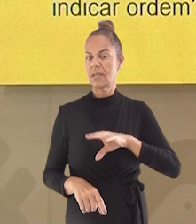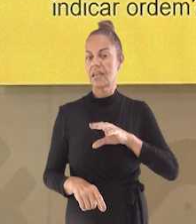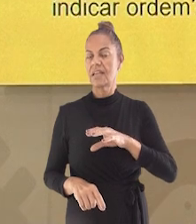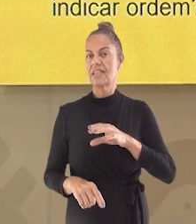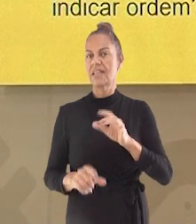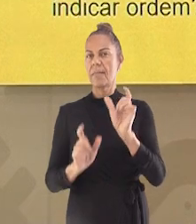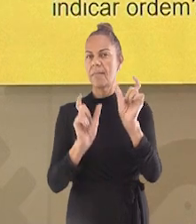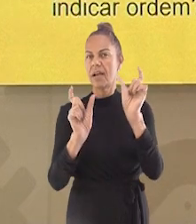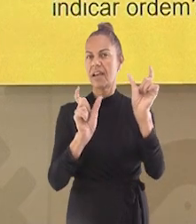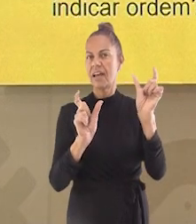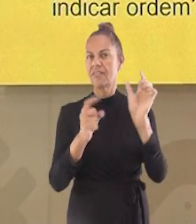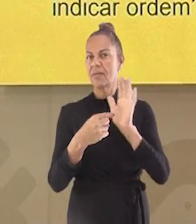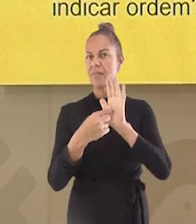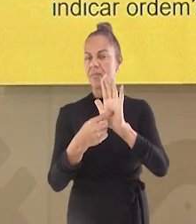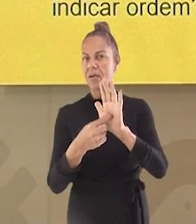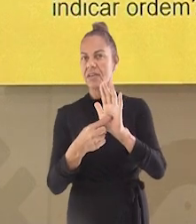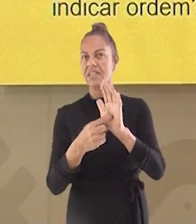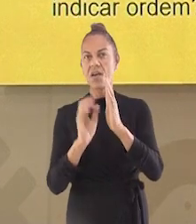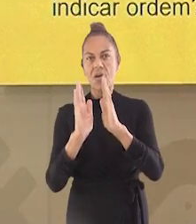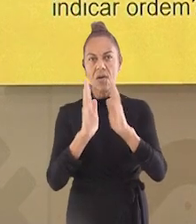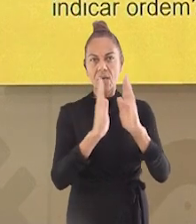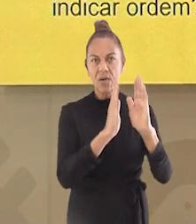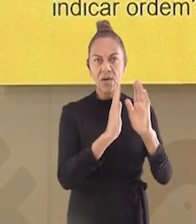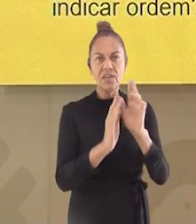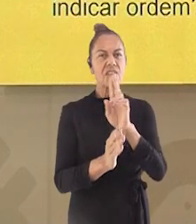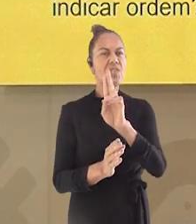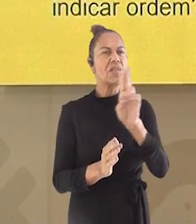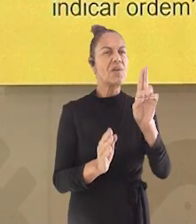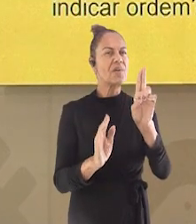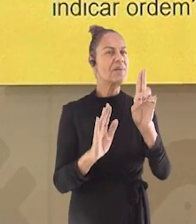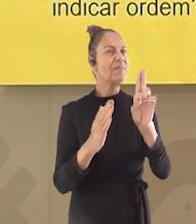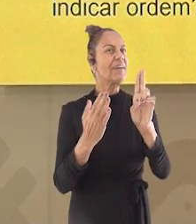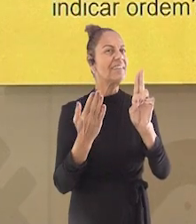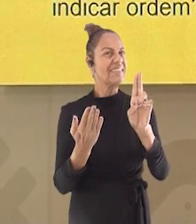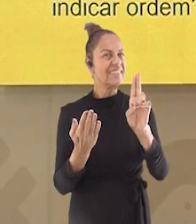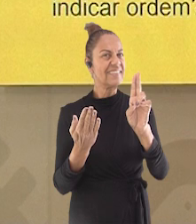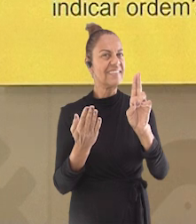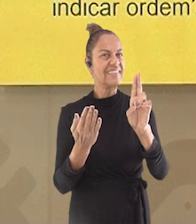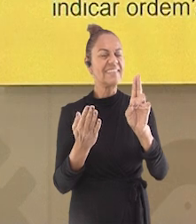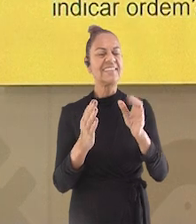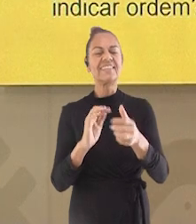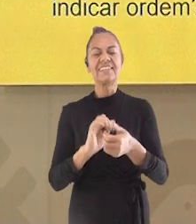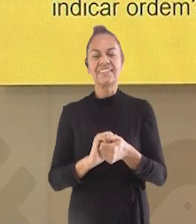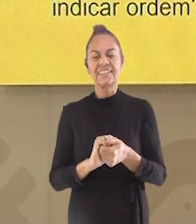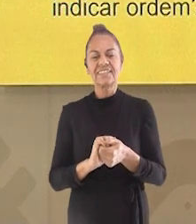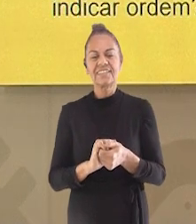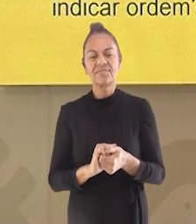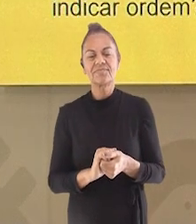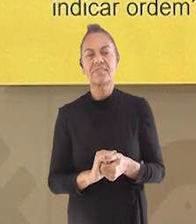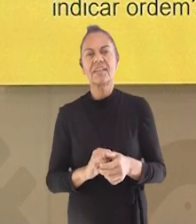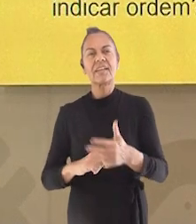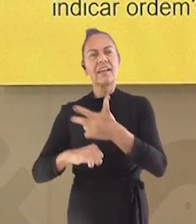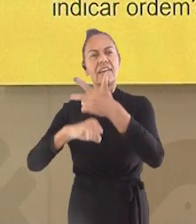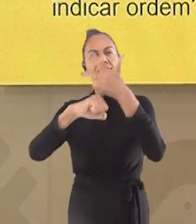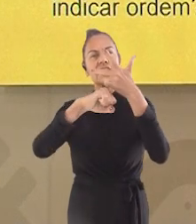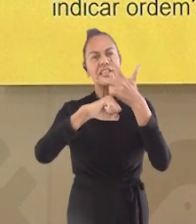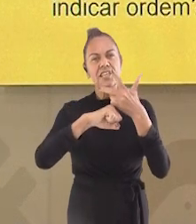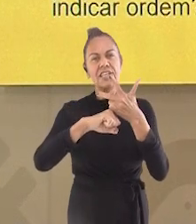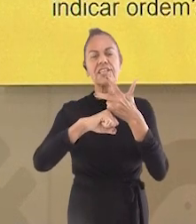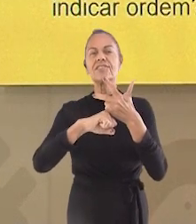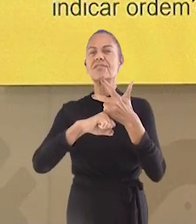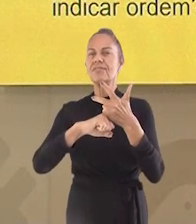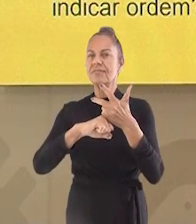de... Lembre-se aí. Eu aposto que você sabe essa também. Grata um vídeo falando a sua resposta.